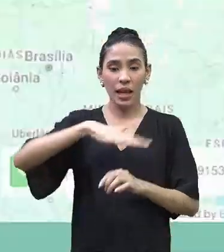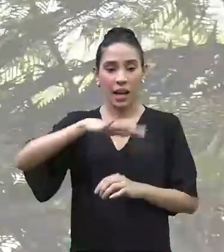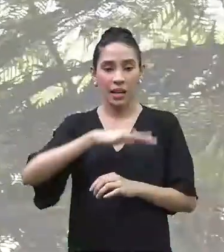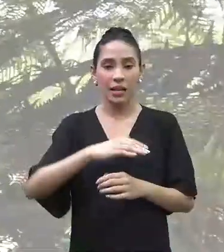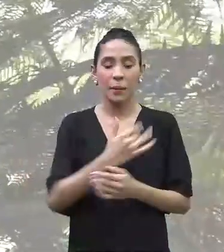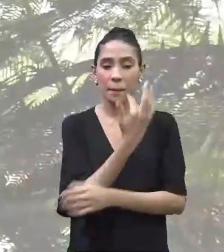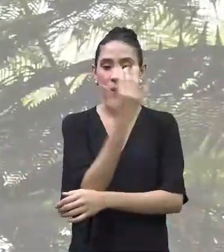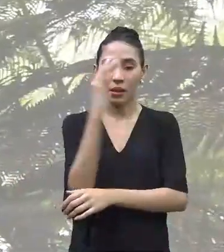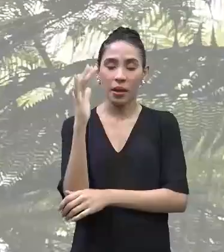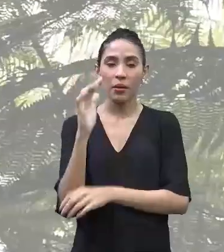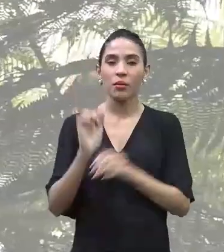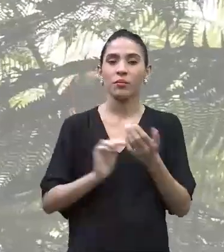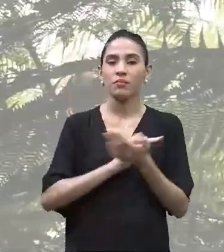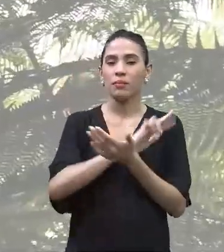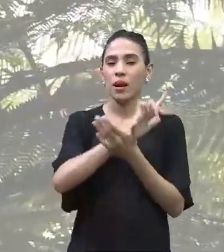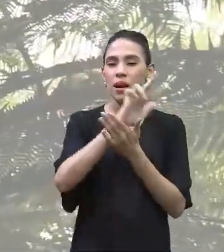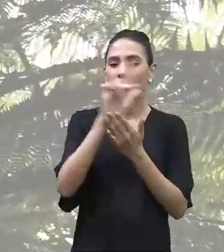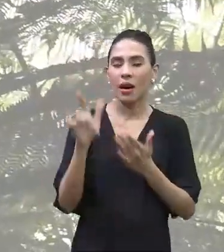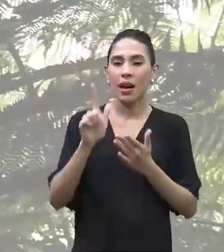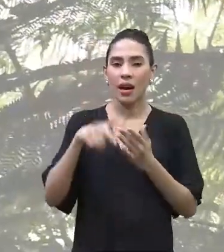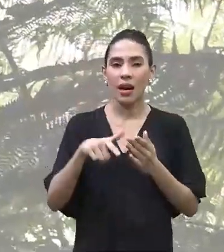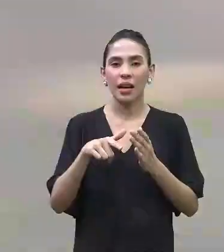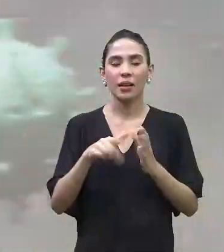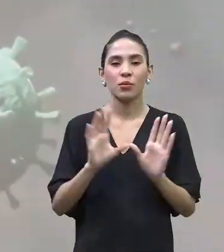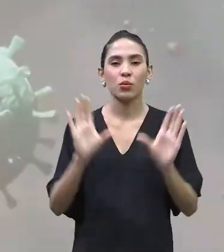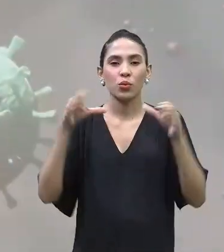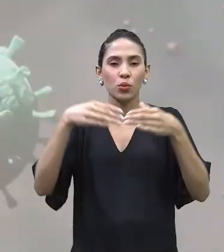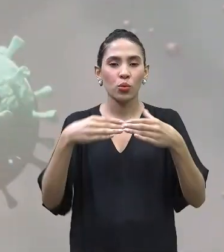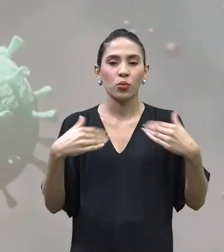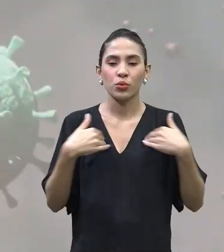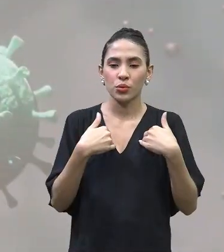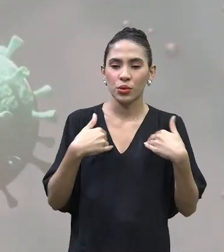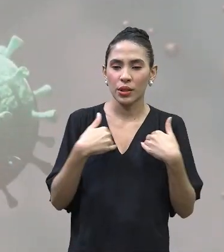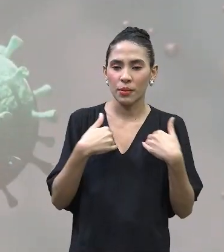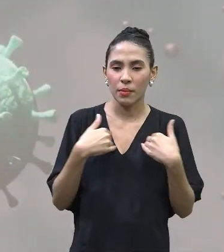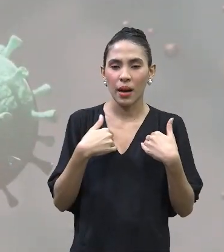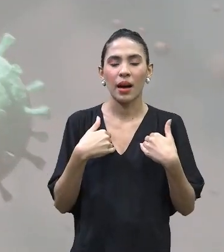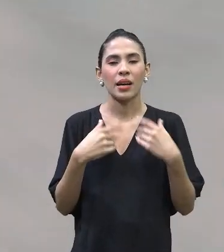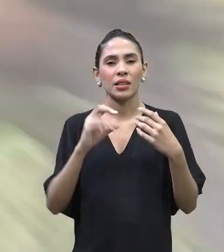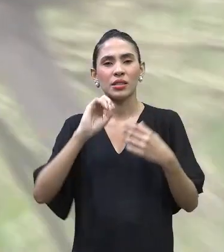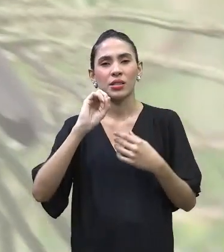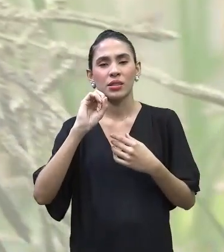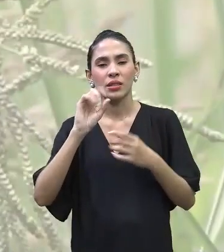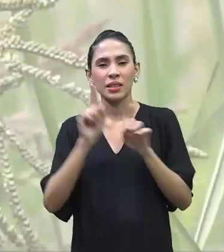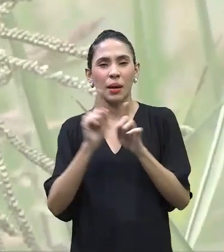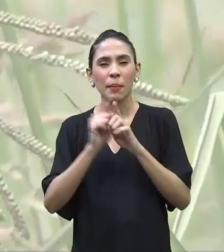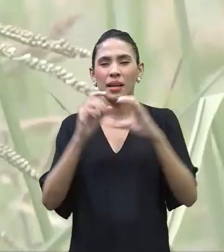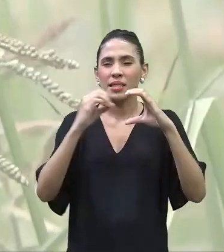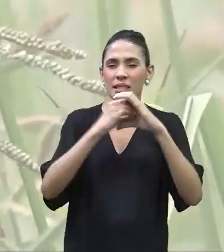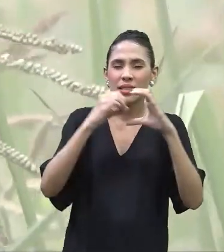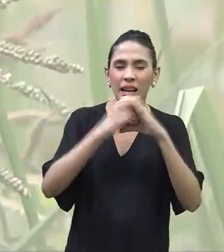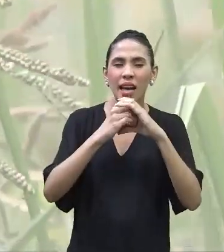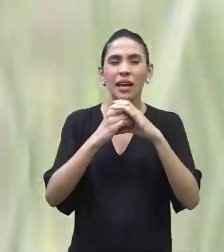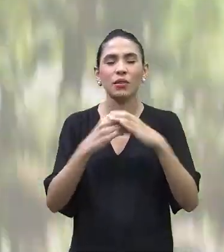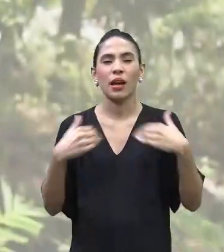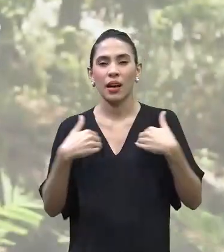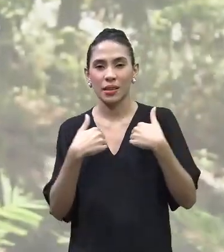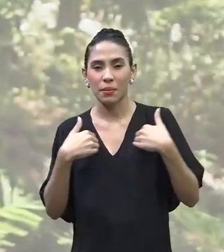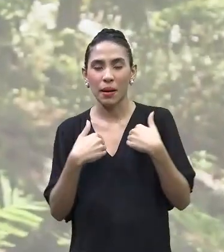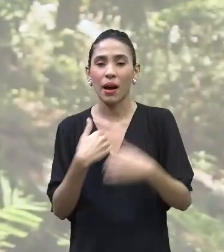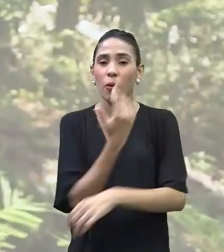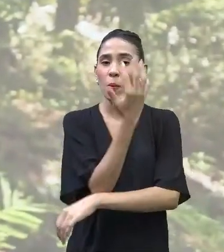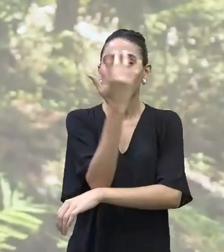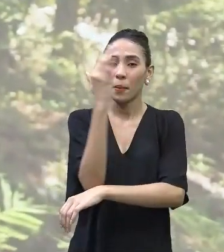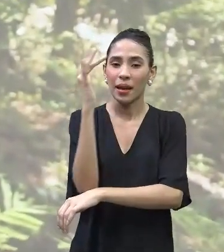A biodiversidade é aquele conjunto de seres vivos, imaginem, micro-organismos, plantas, animais, o